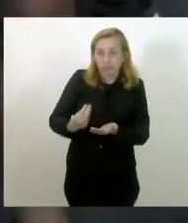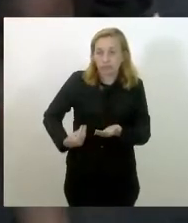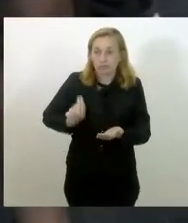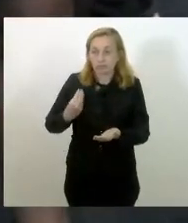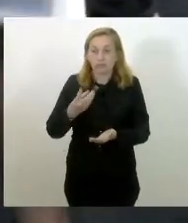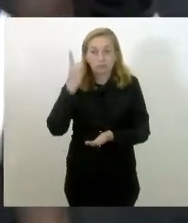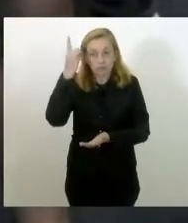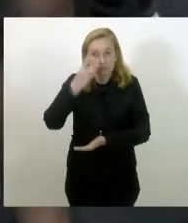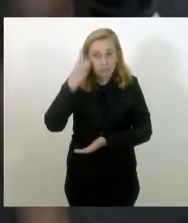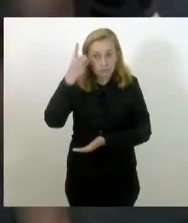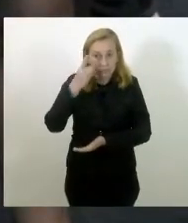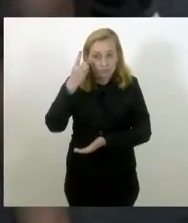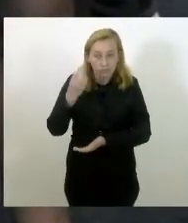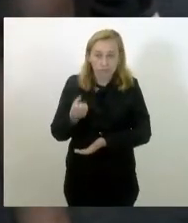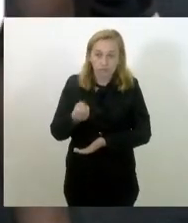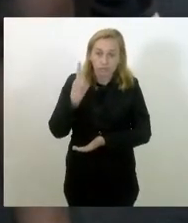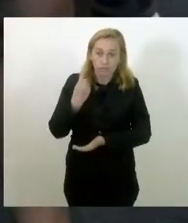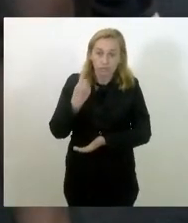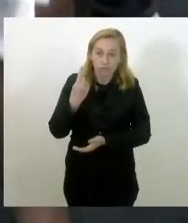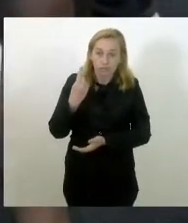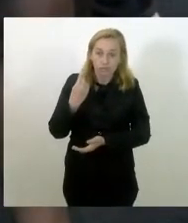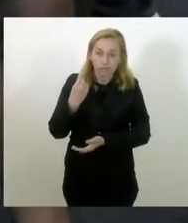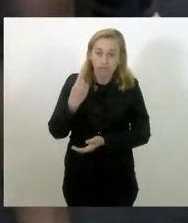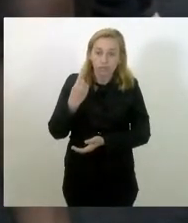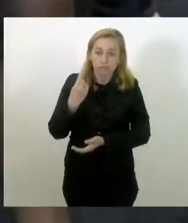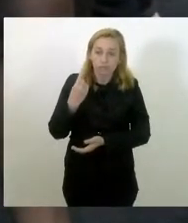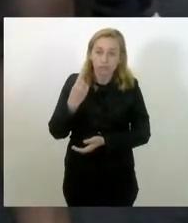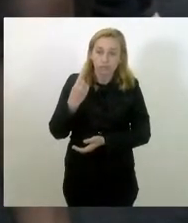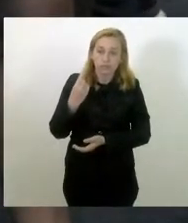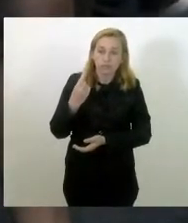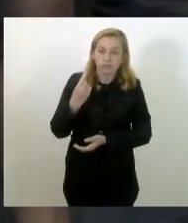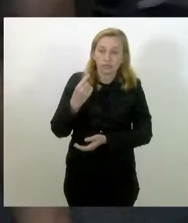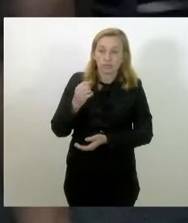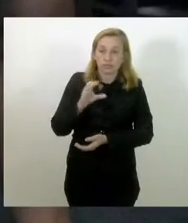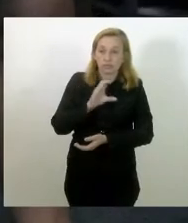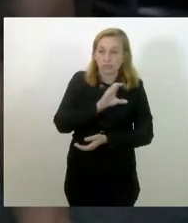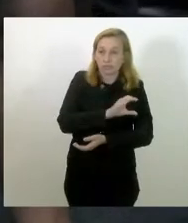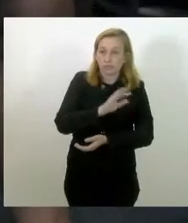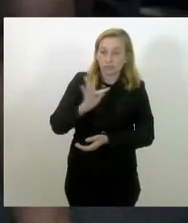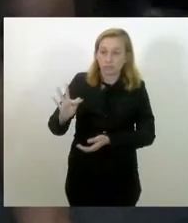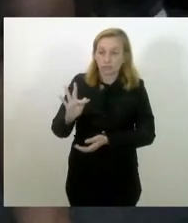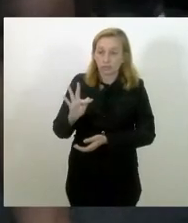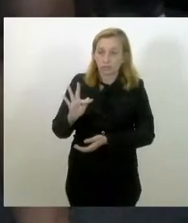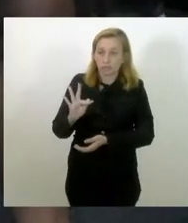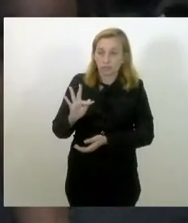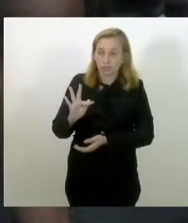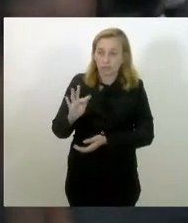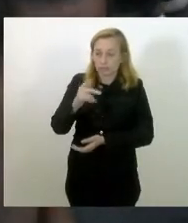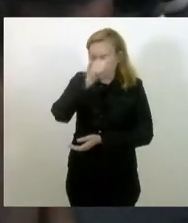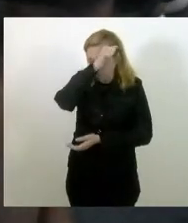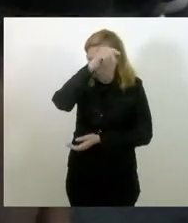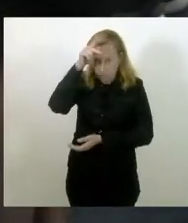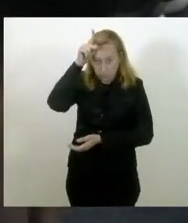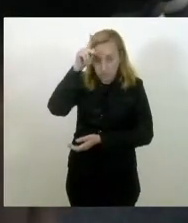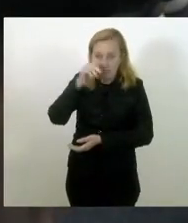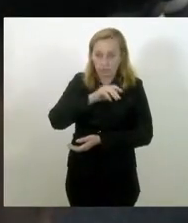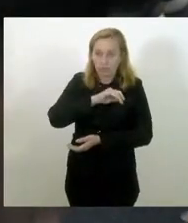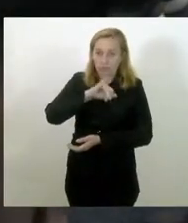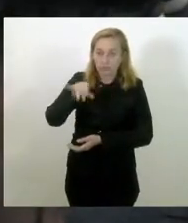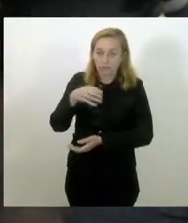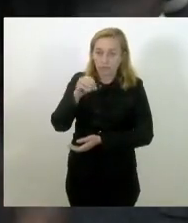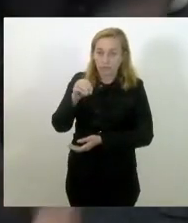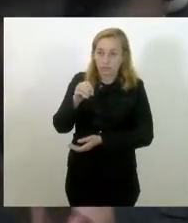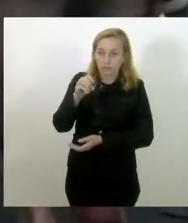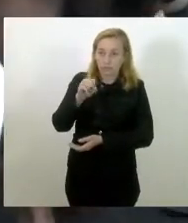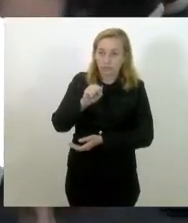deputado, ex-deputado estadual, atual prefeito da cidade de Cabo Frio, José Bonifácio, que muito honra ao PDT. Muito bom vê-lo aqui,